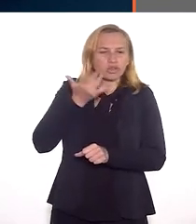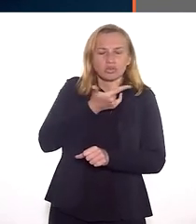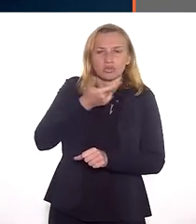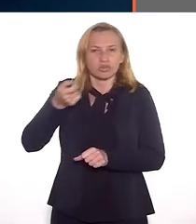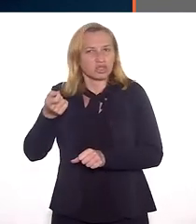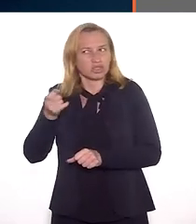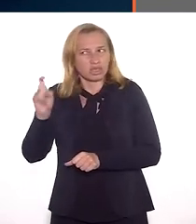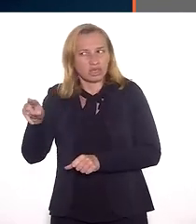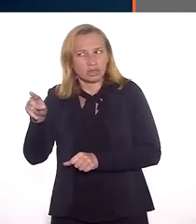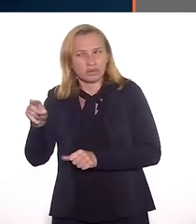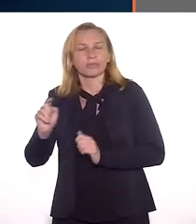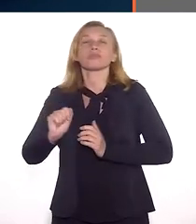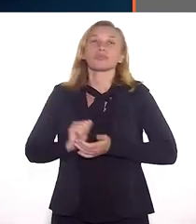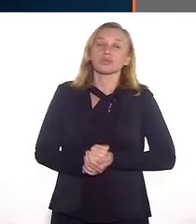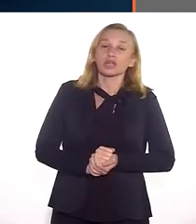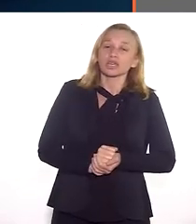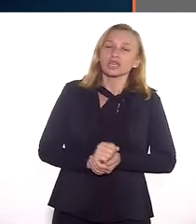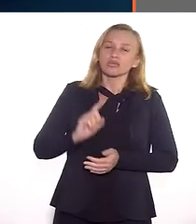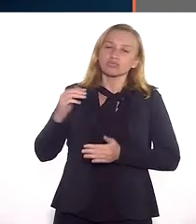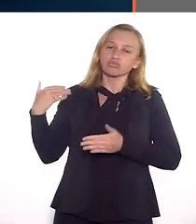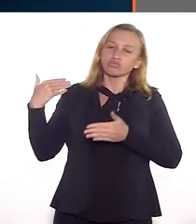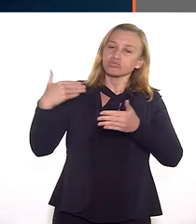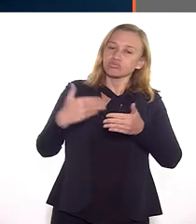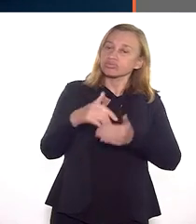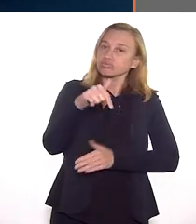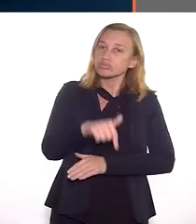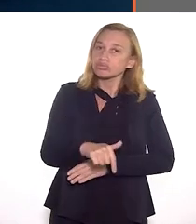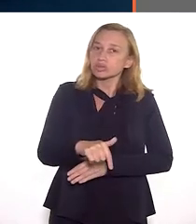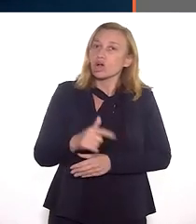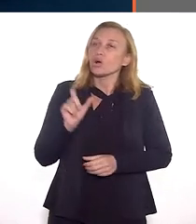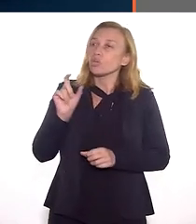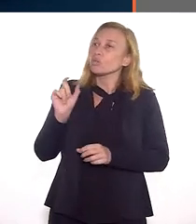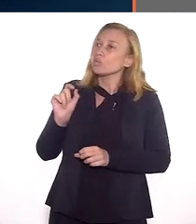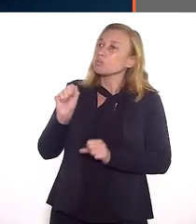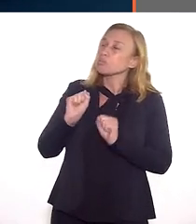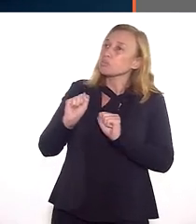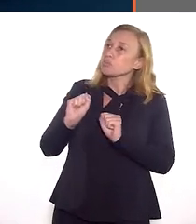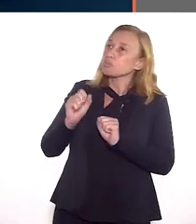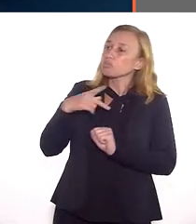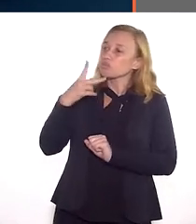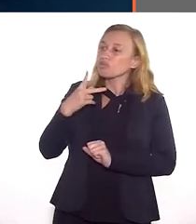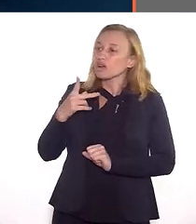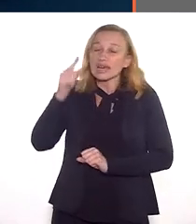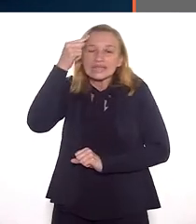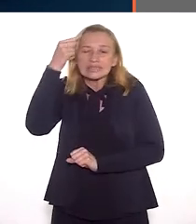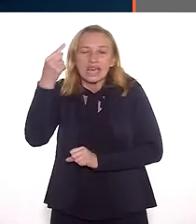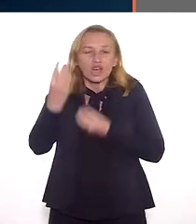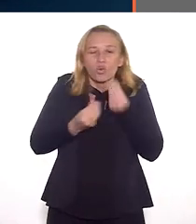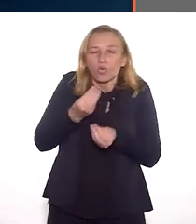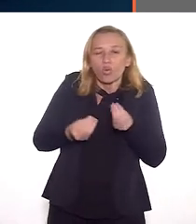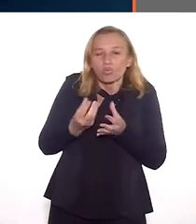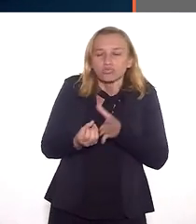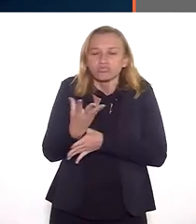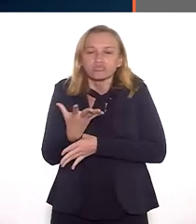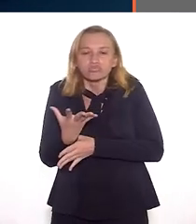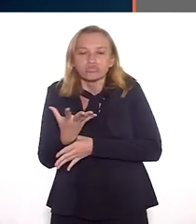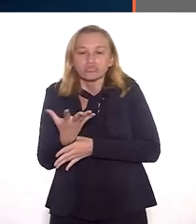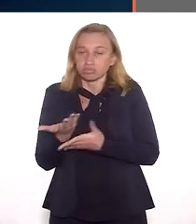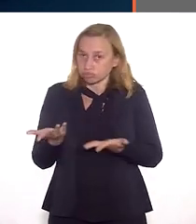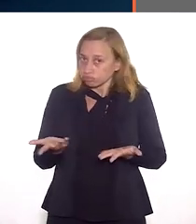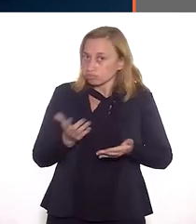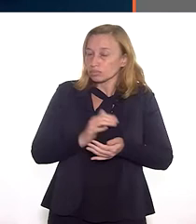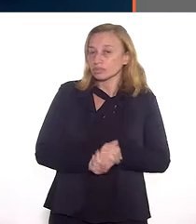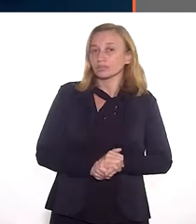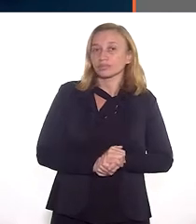2020. E de lá pra cá, o que você pode falar sobre isso? Fala um pouquinho sobre a ideia, como é surgiu a ideia pra